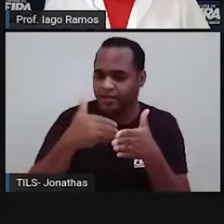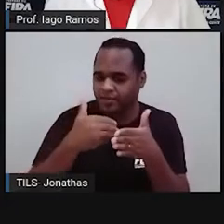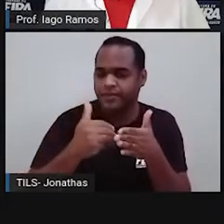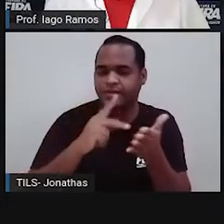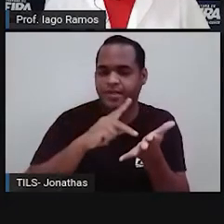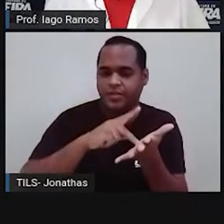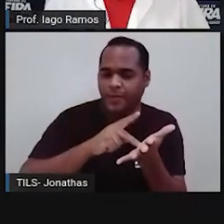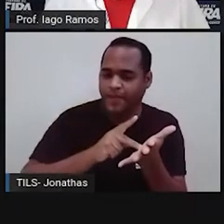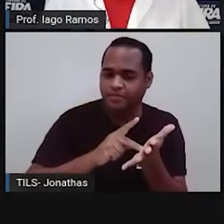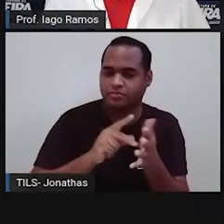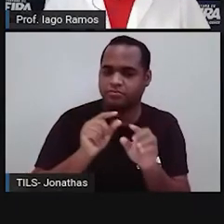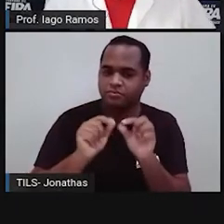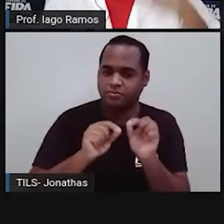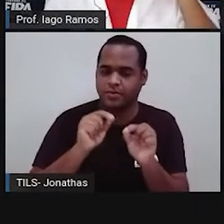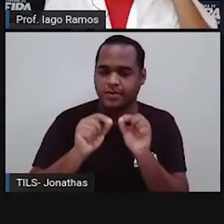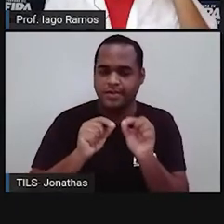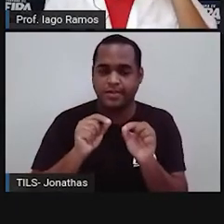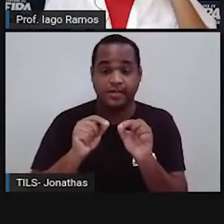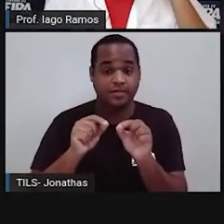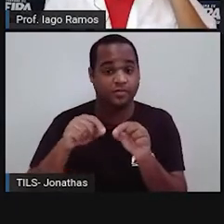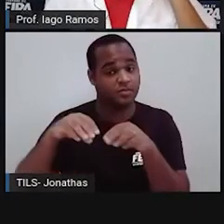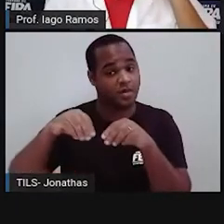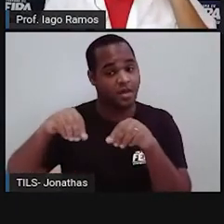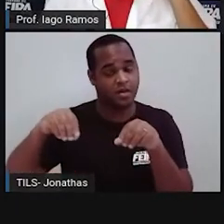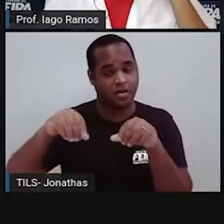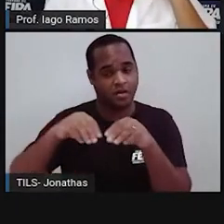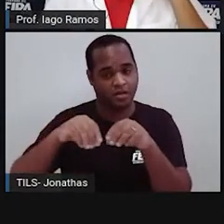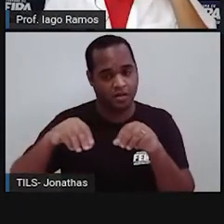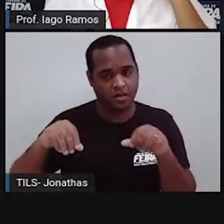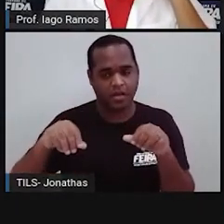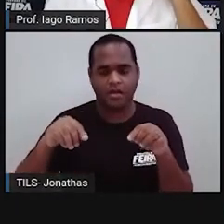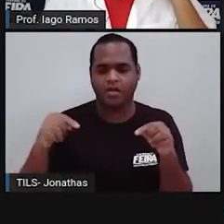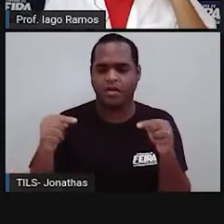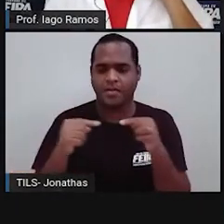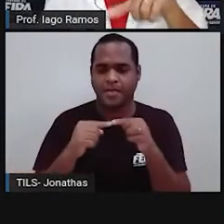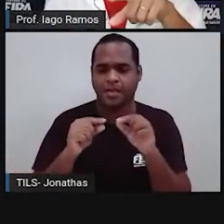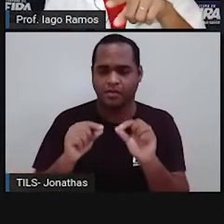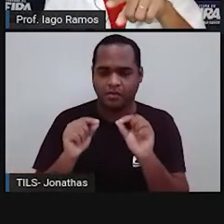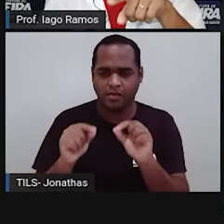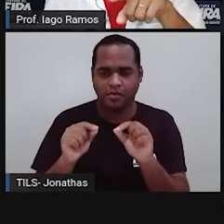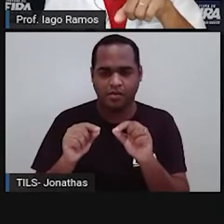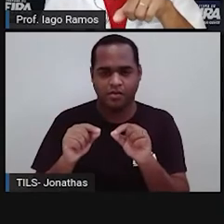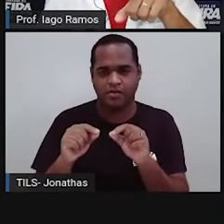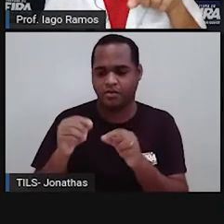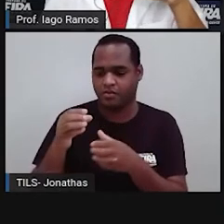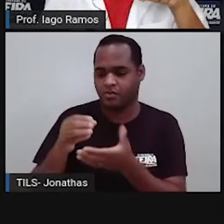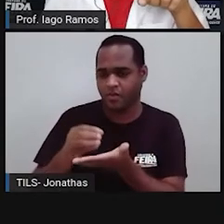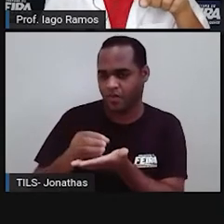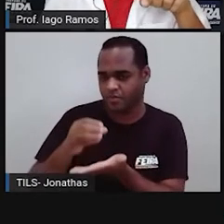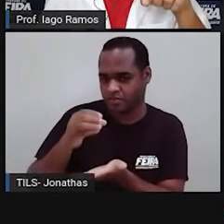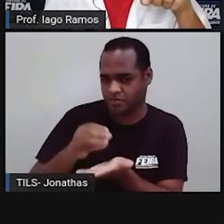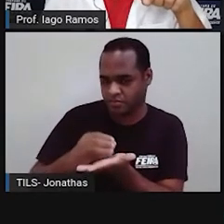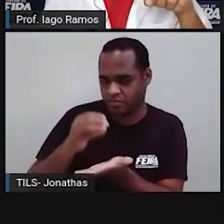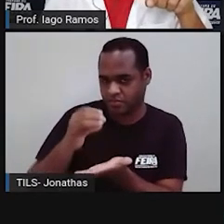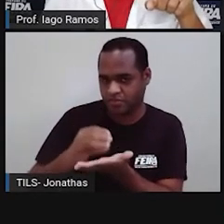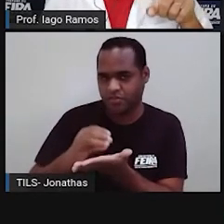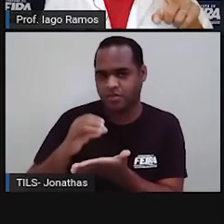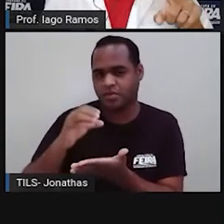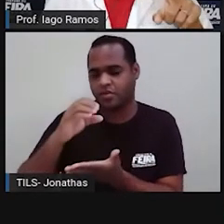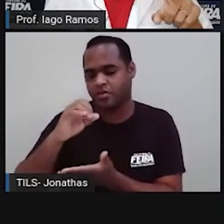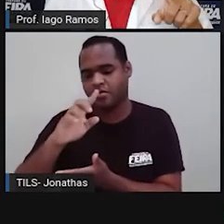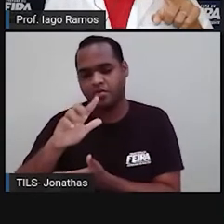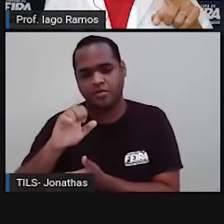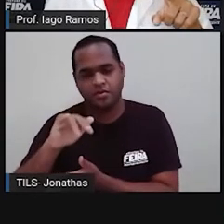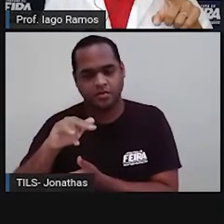sólido geométrico. O planeta Terra tem que formato? É o cone que está aparecendo ali? O cilindro?